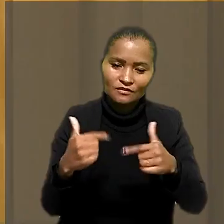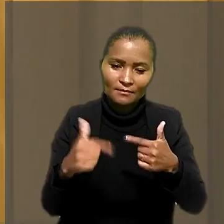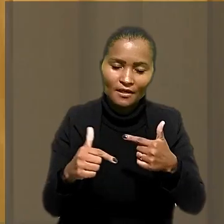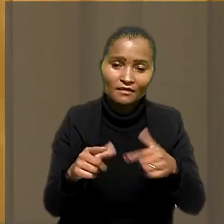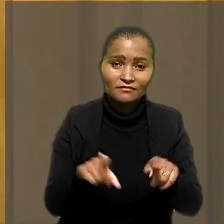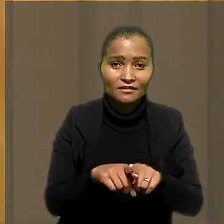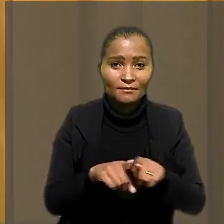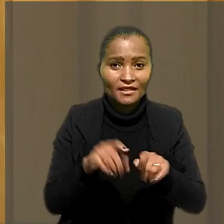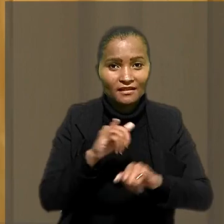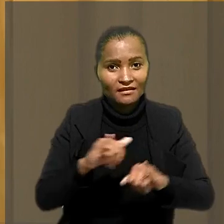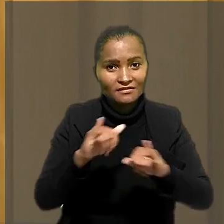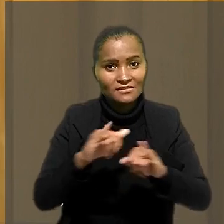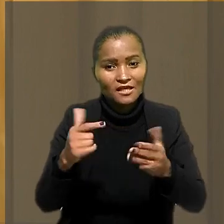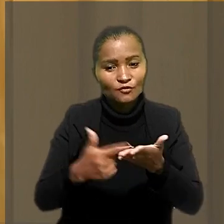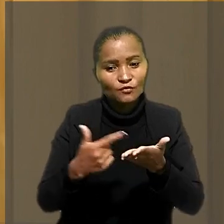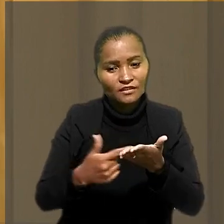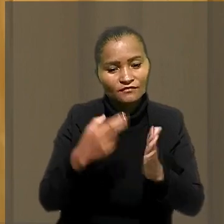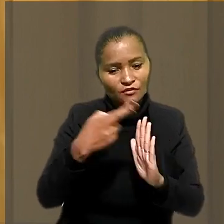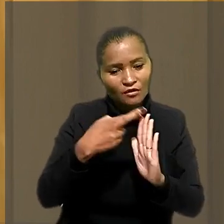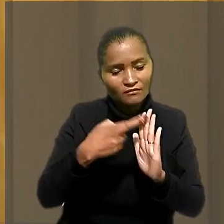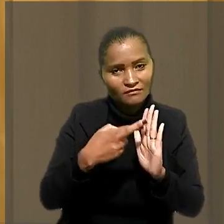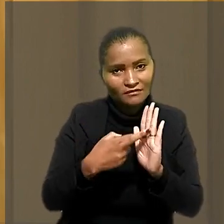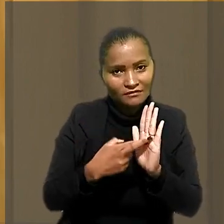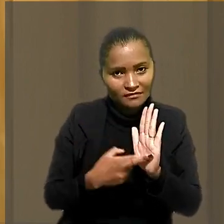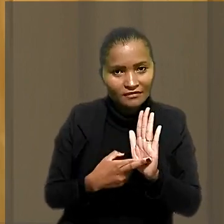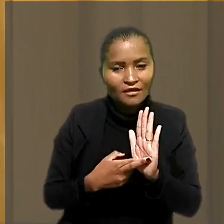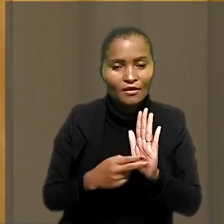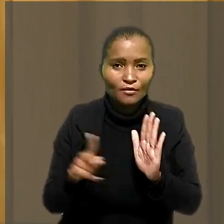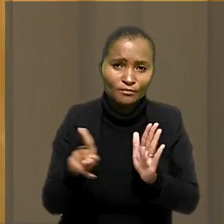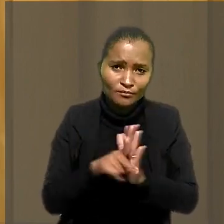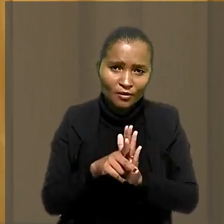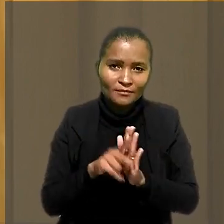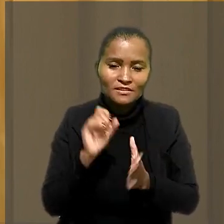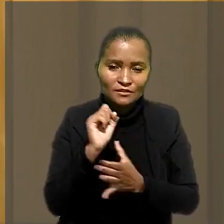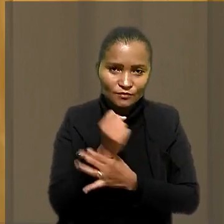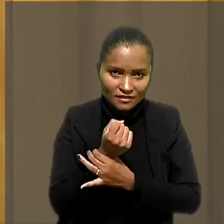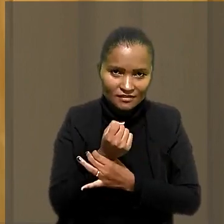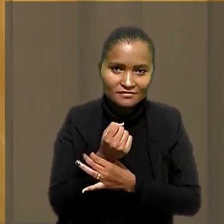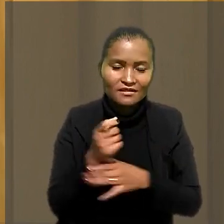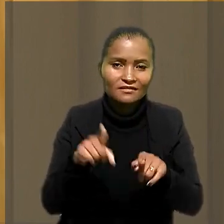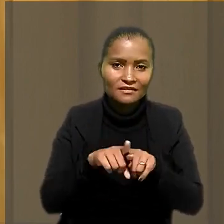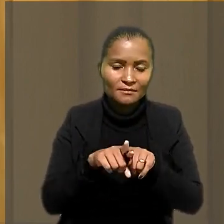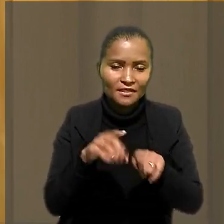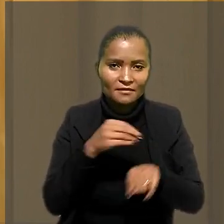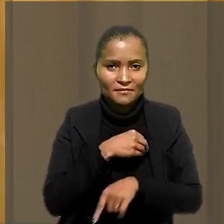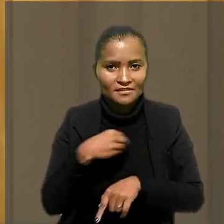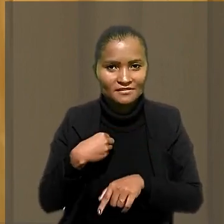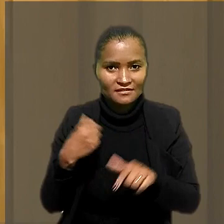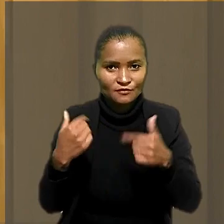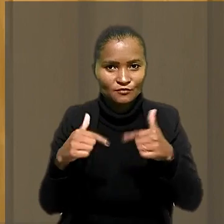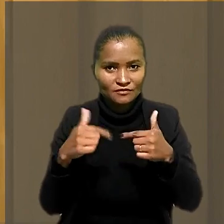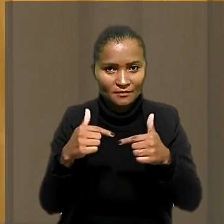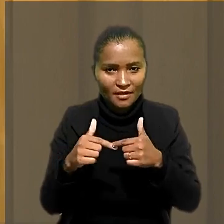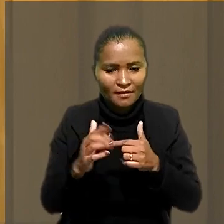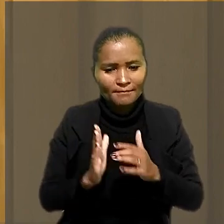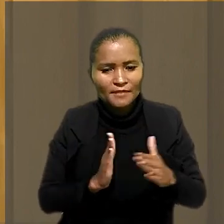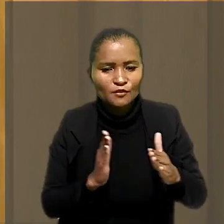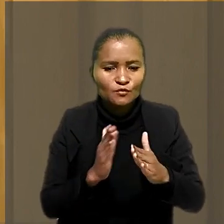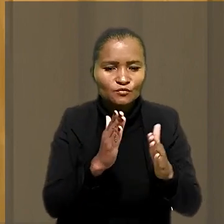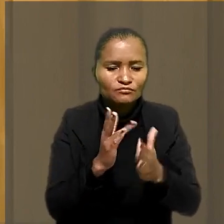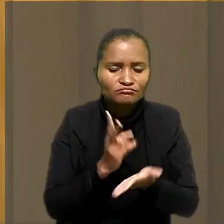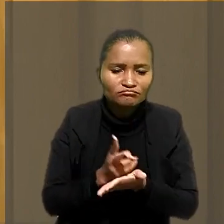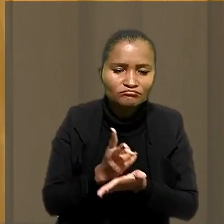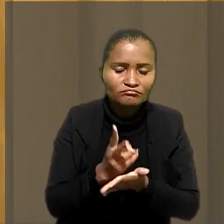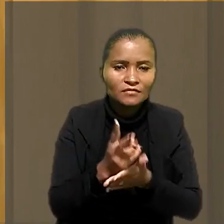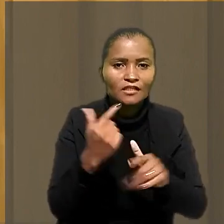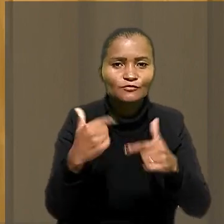Também foi lançado o livro Normas Regulamentadoras Relativas à Segurança e Medicina do Trabalho, Percursos para a